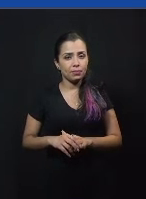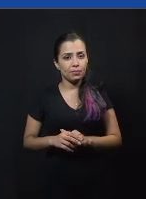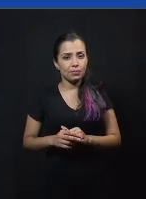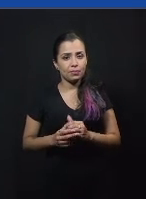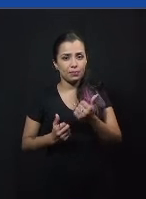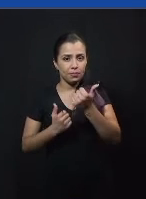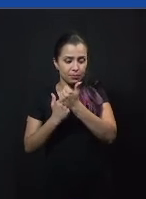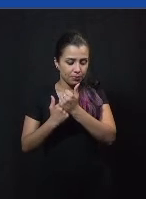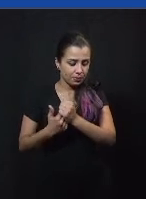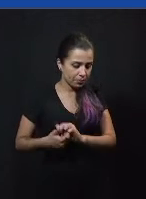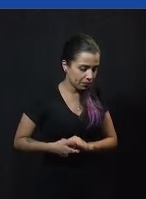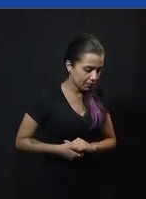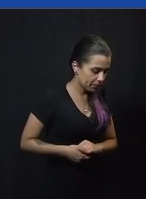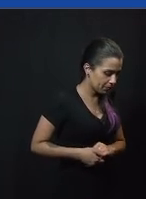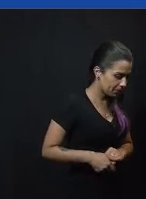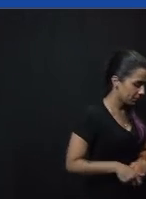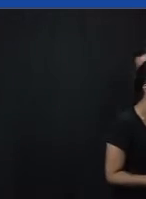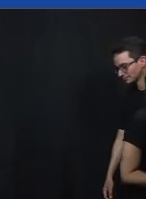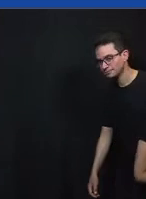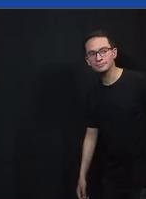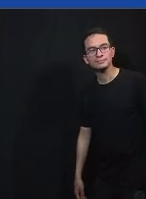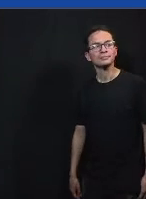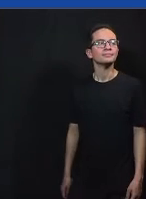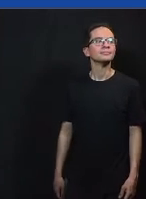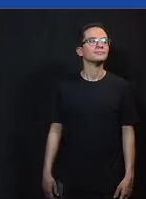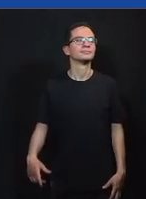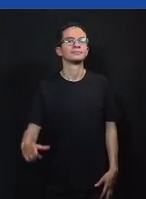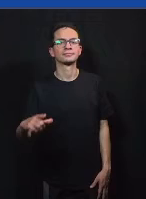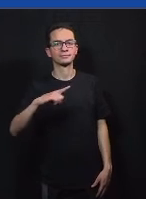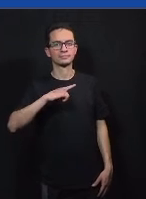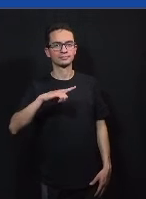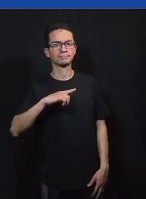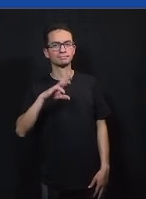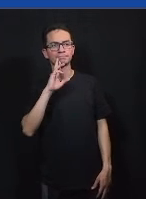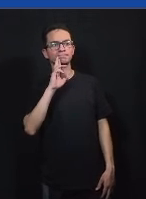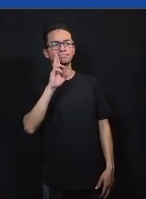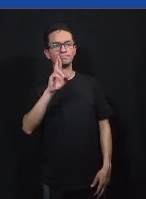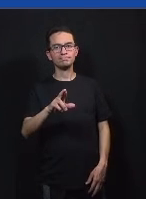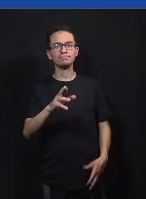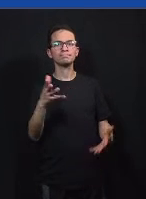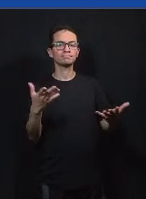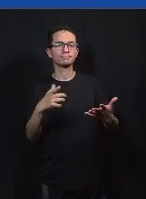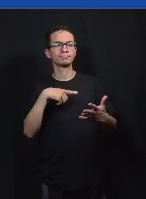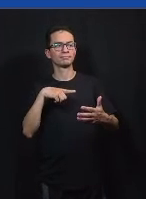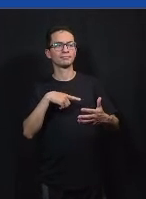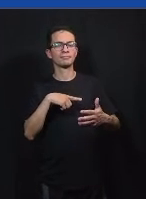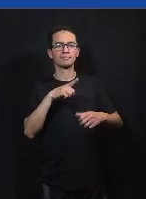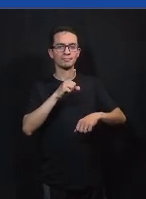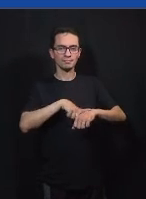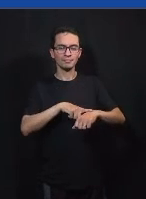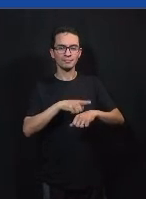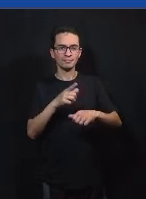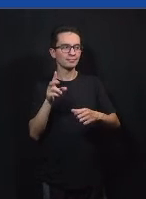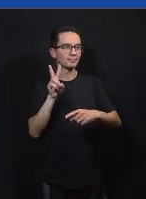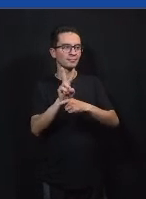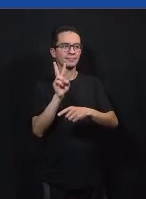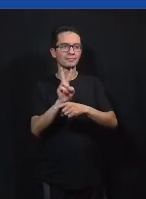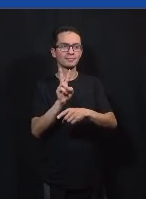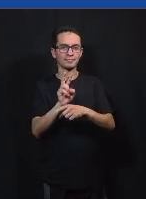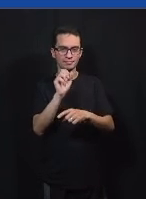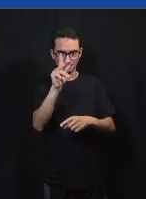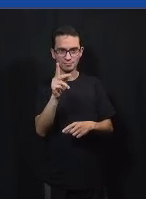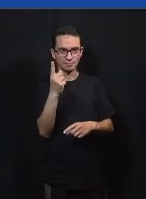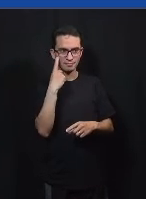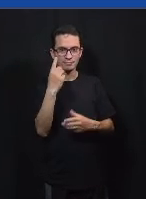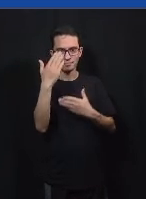Time de oposição tem um minuto para a sua resposta a partir de agora. Agradeço ao time de defesa pela pergunta. Bem,